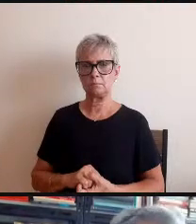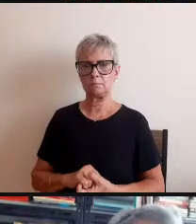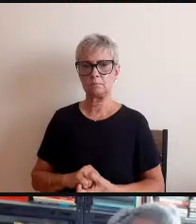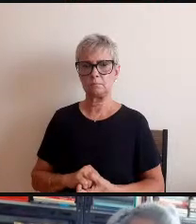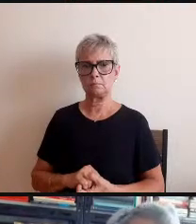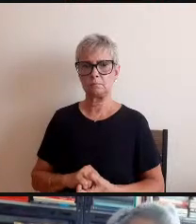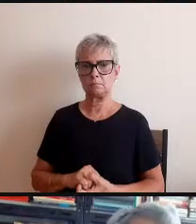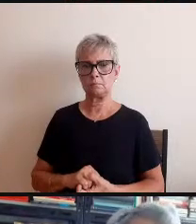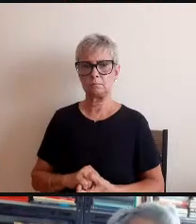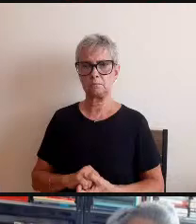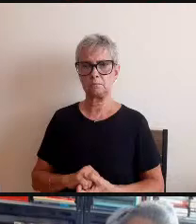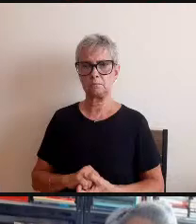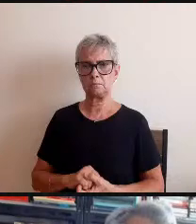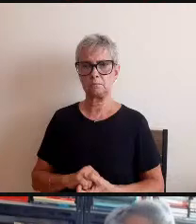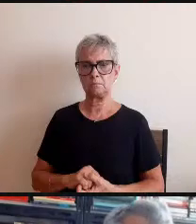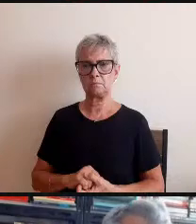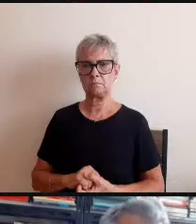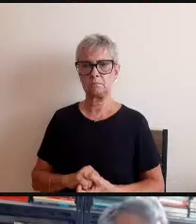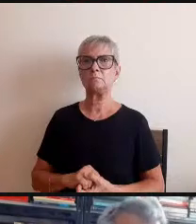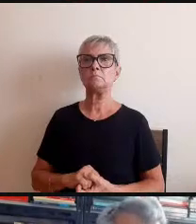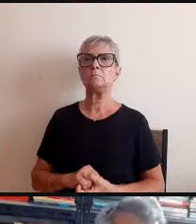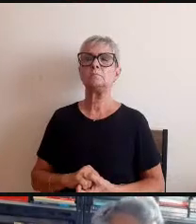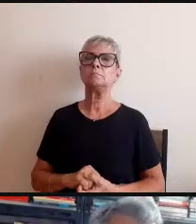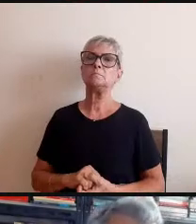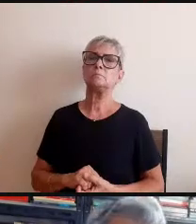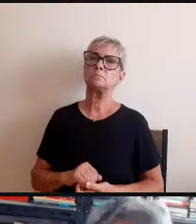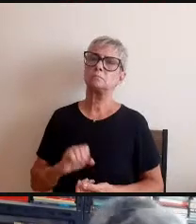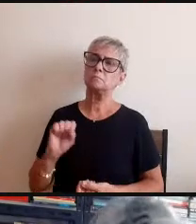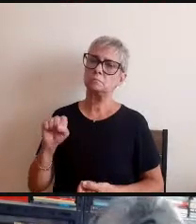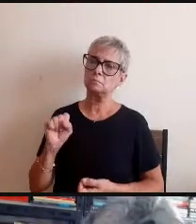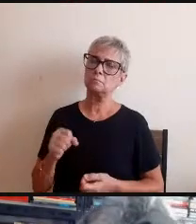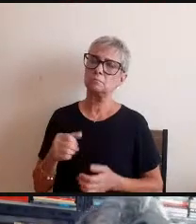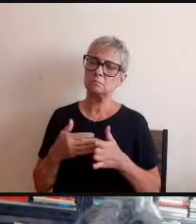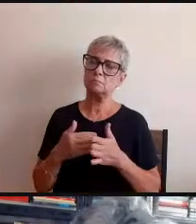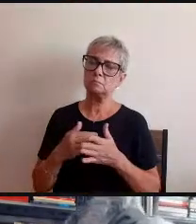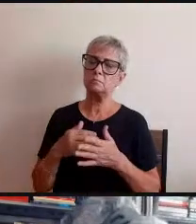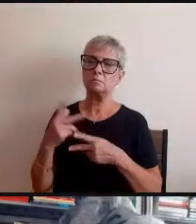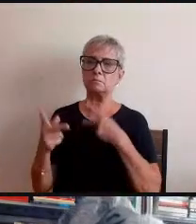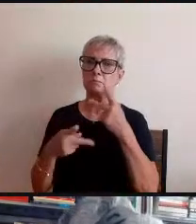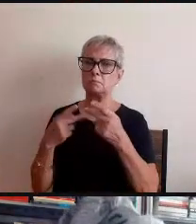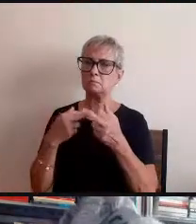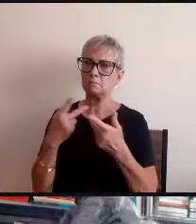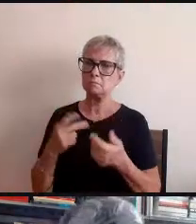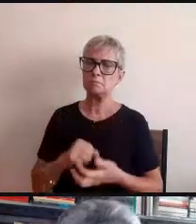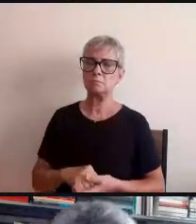pontuar um finalzinho dar um laço final o presente